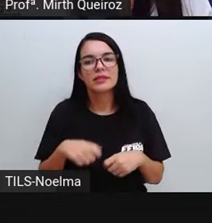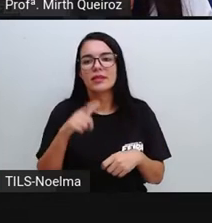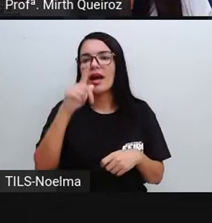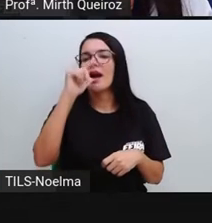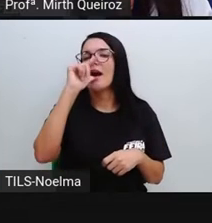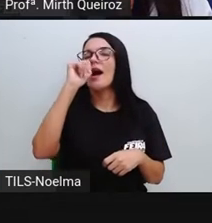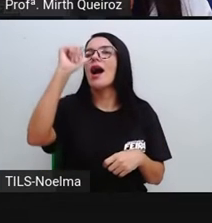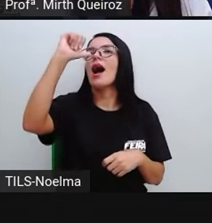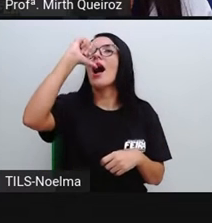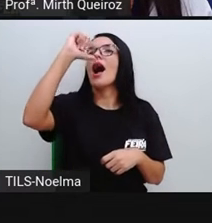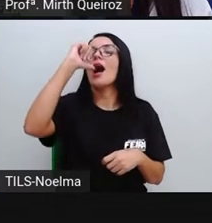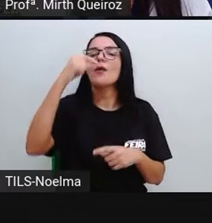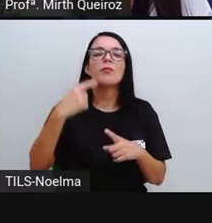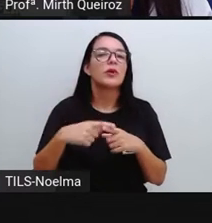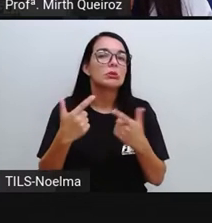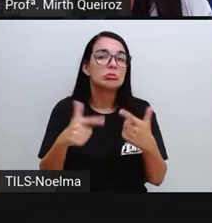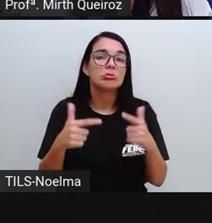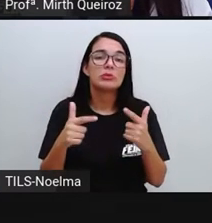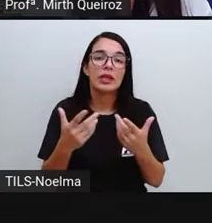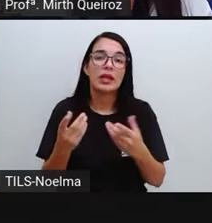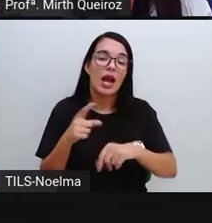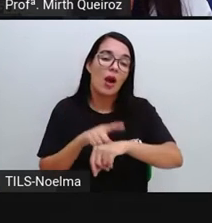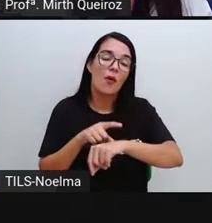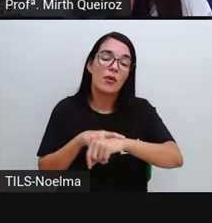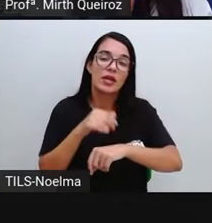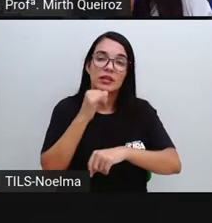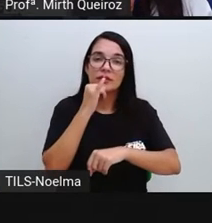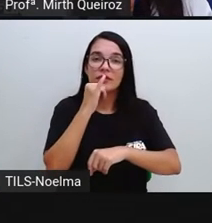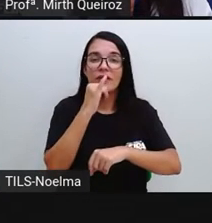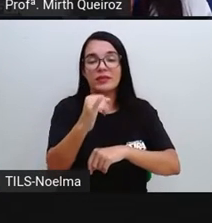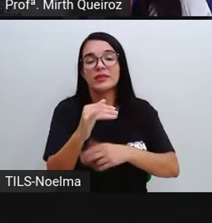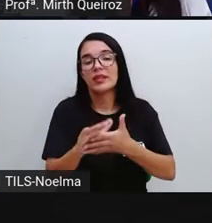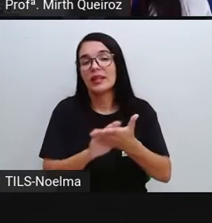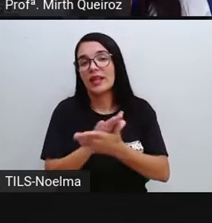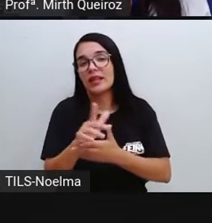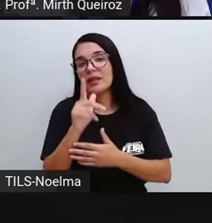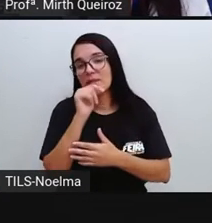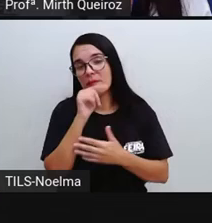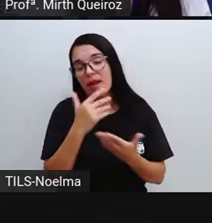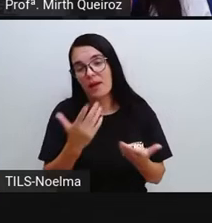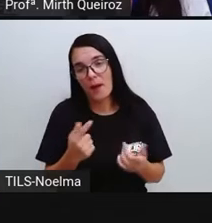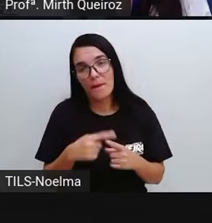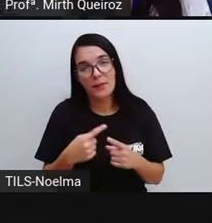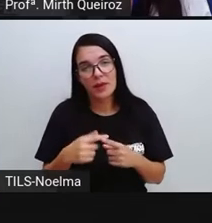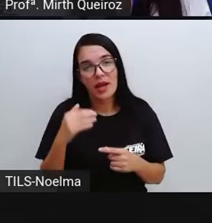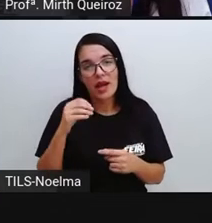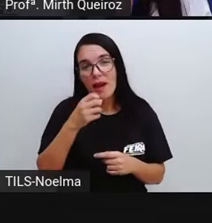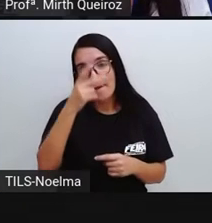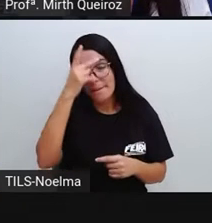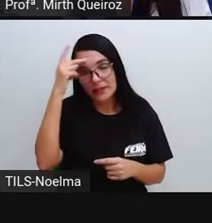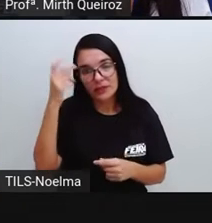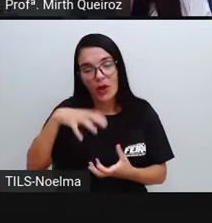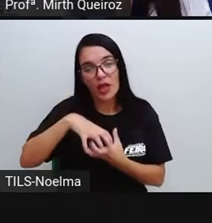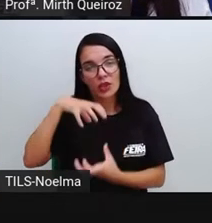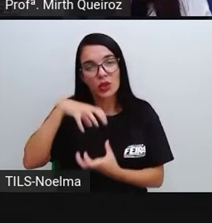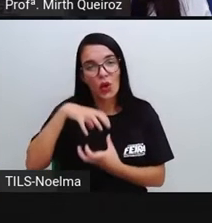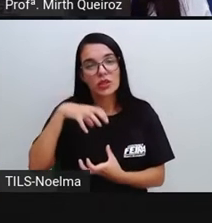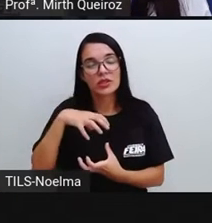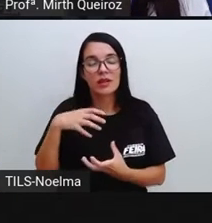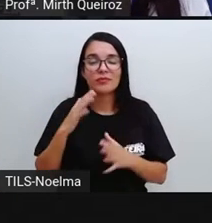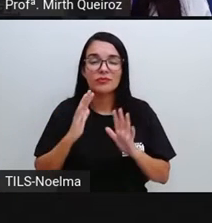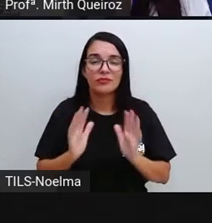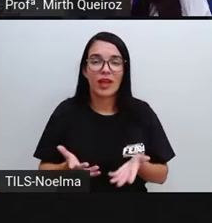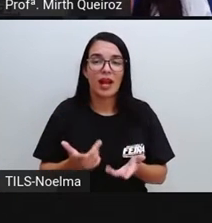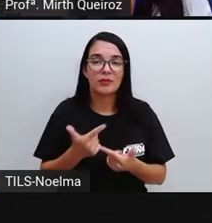Esse mecanismo Que avisa a gente Quando é hora De tomar água Ele não funciona Tão bem Em um idoso Então A